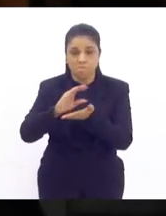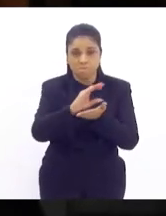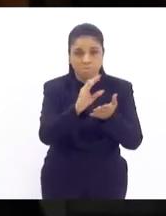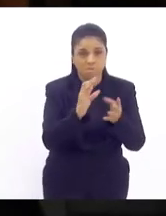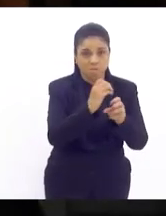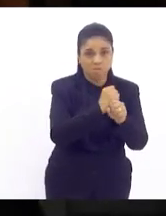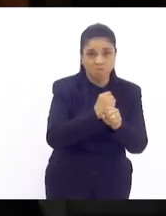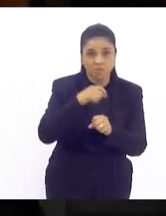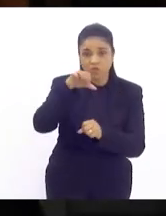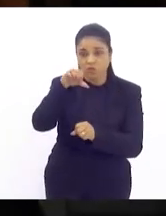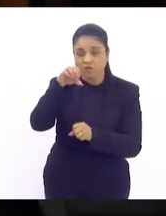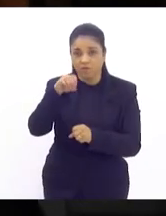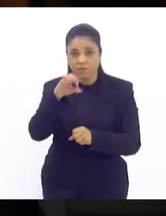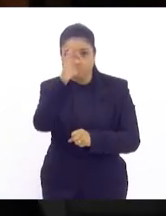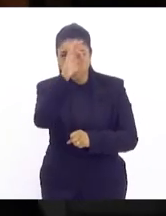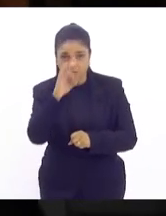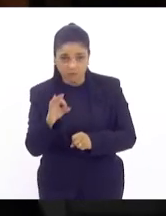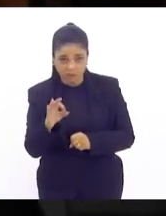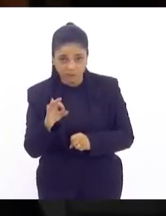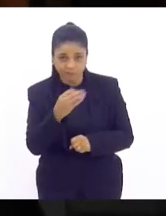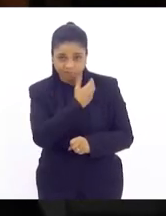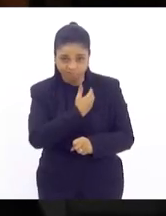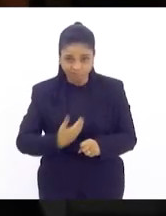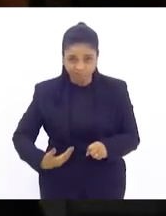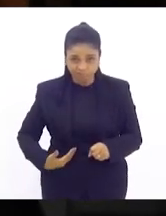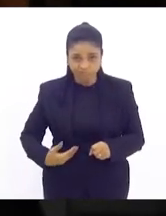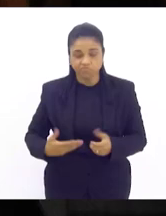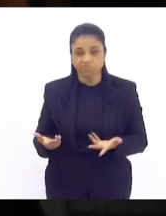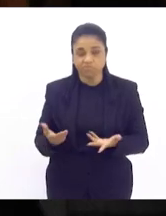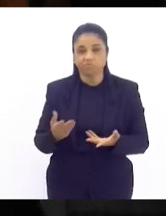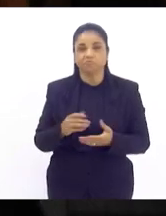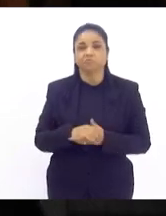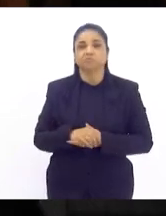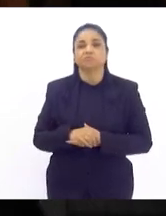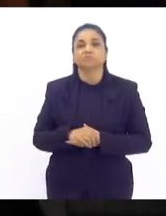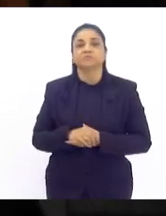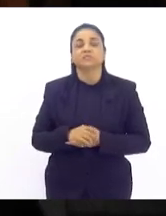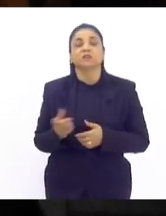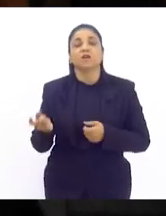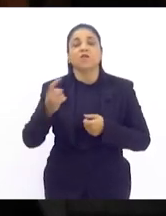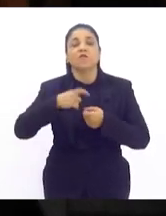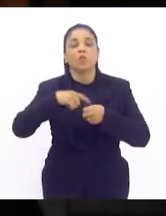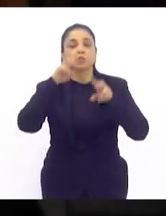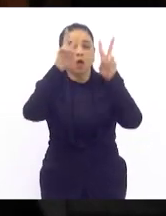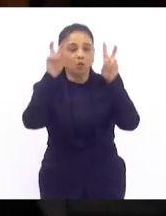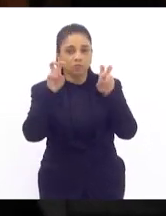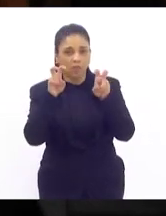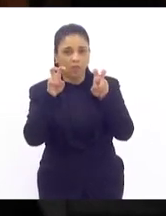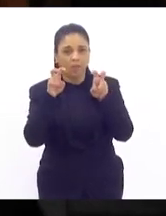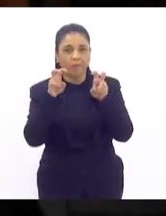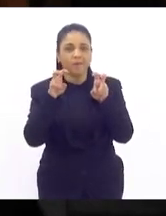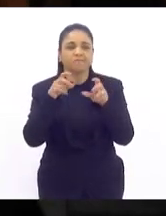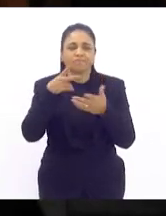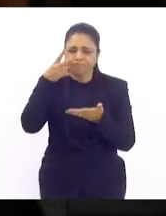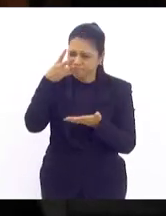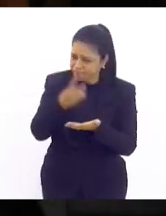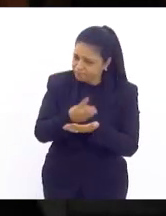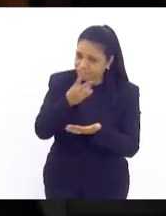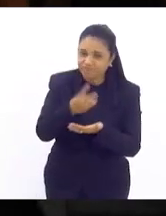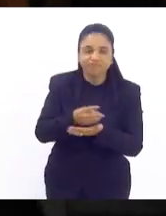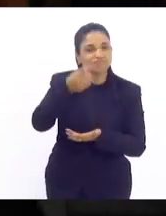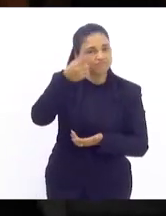isso senhoras presidentes queria aqui voltar um tema que vou ficar falando sucessivamente